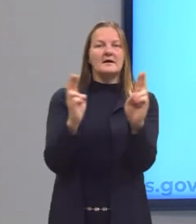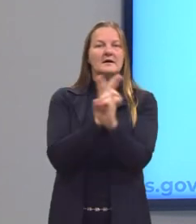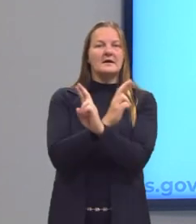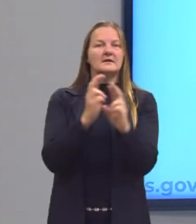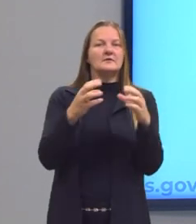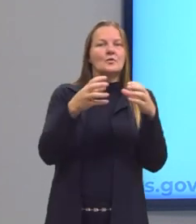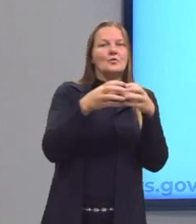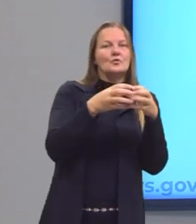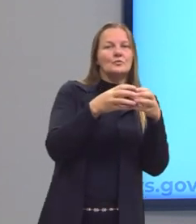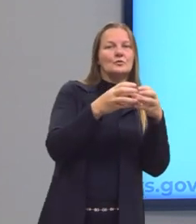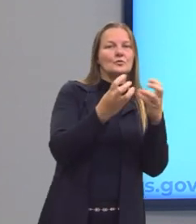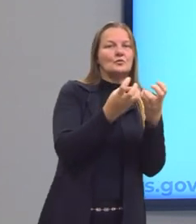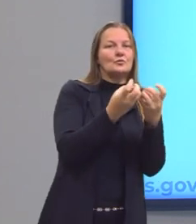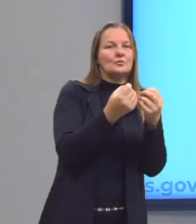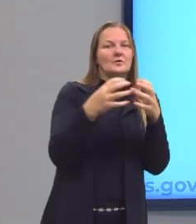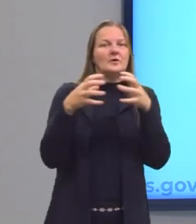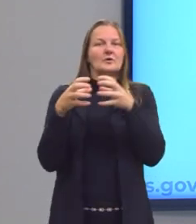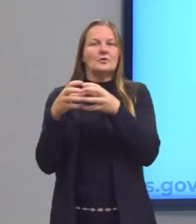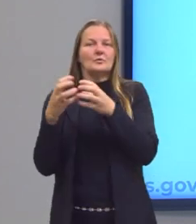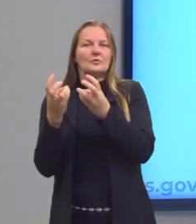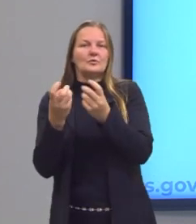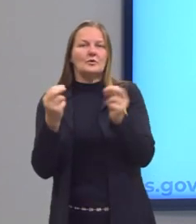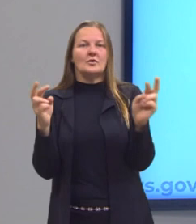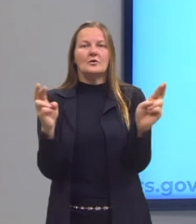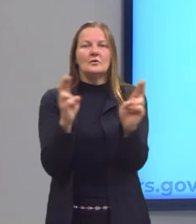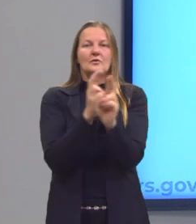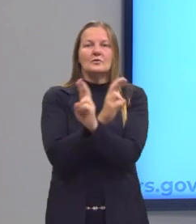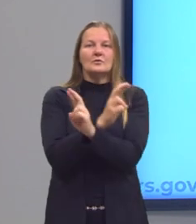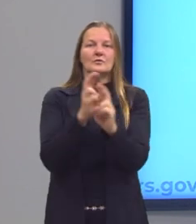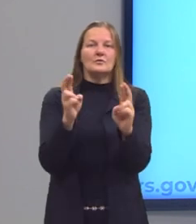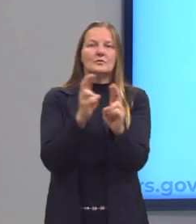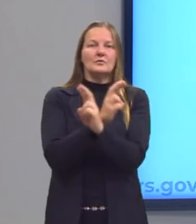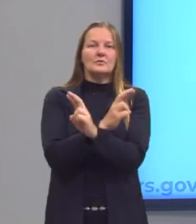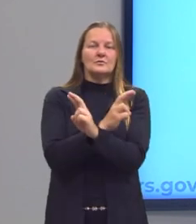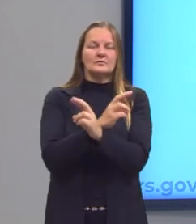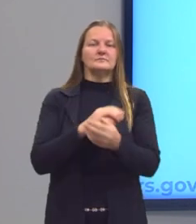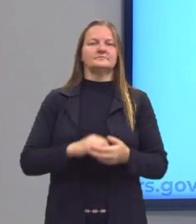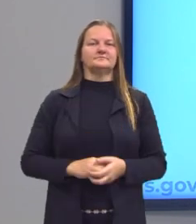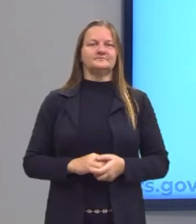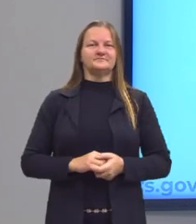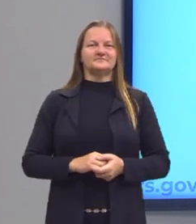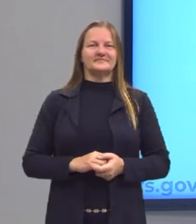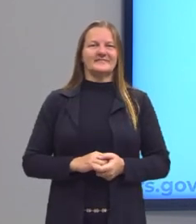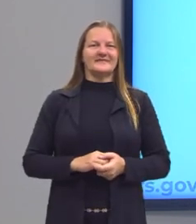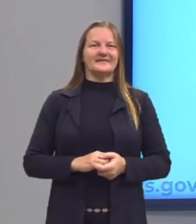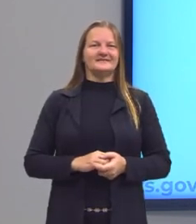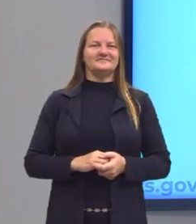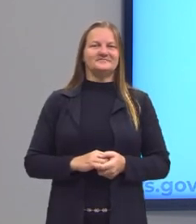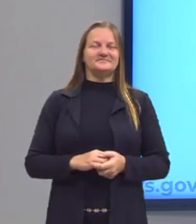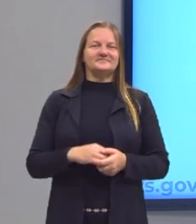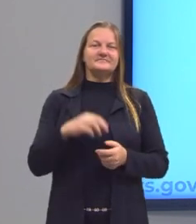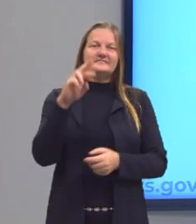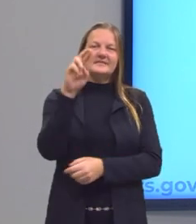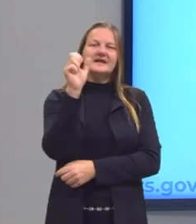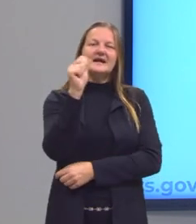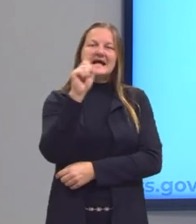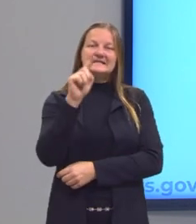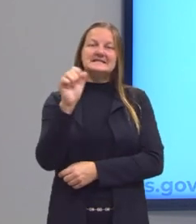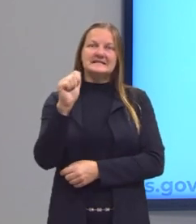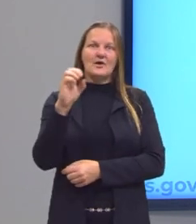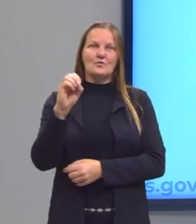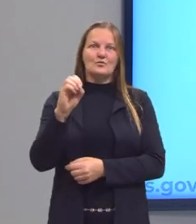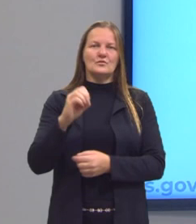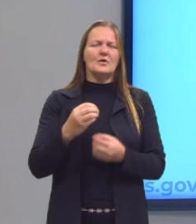grupos de quantidades, ou seja, entre razões. A razão, ela mostra uma relação